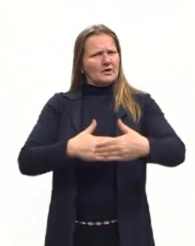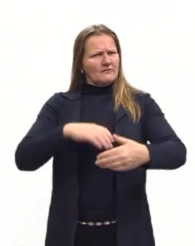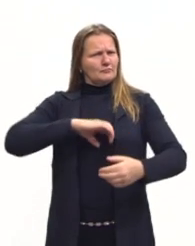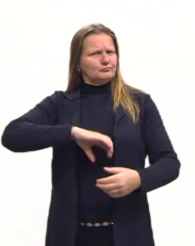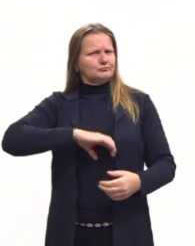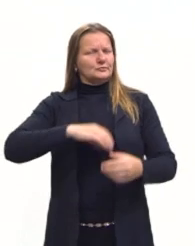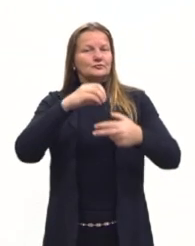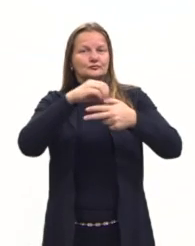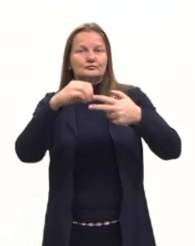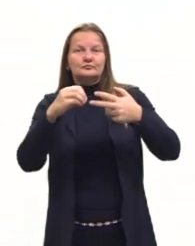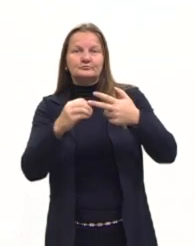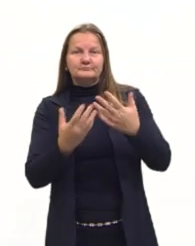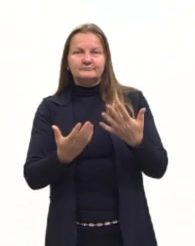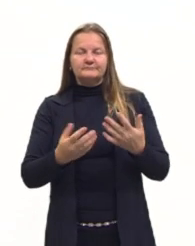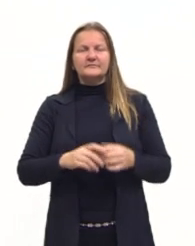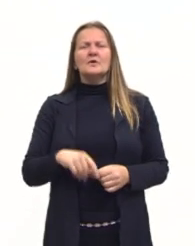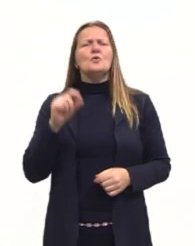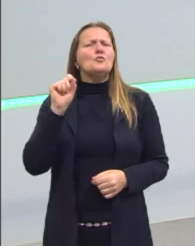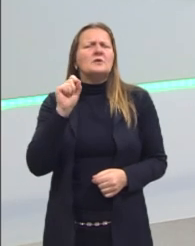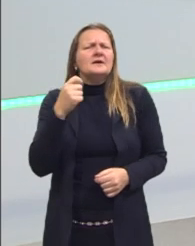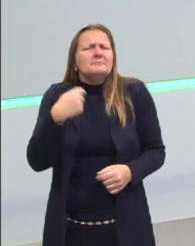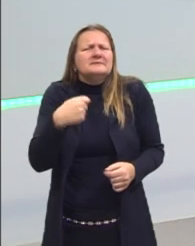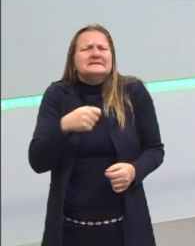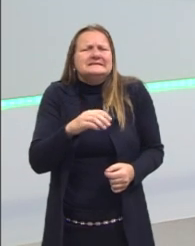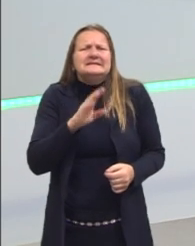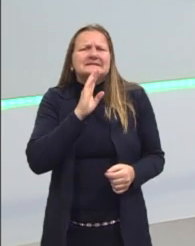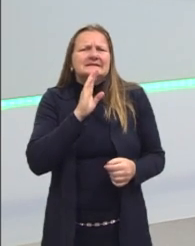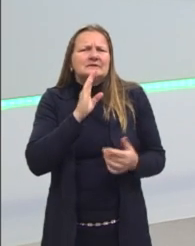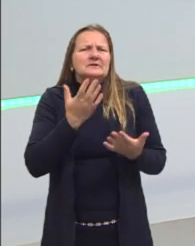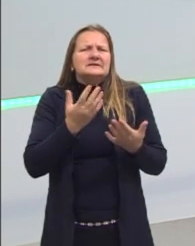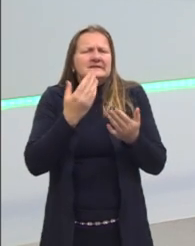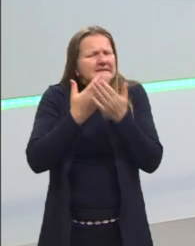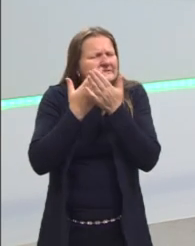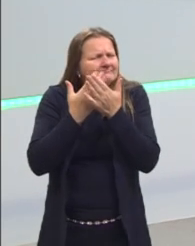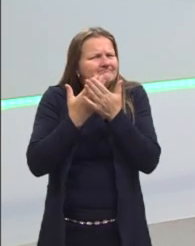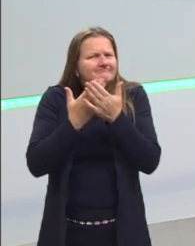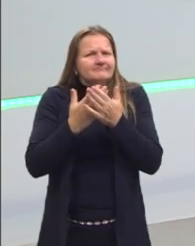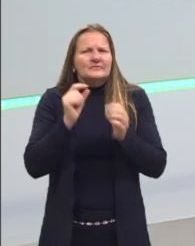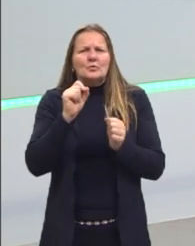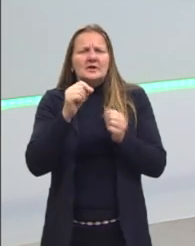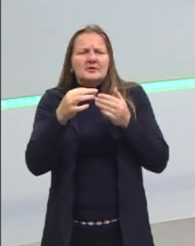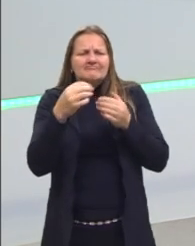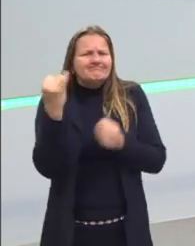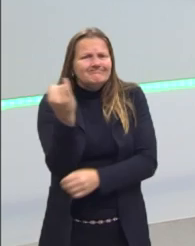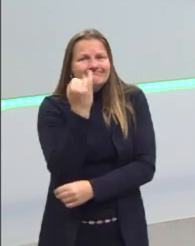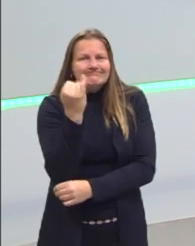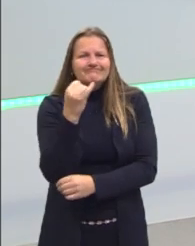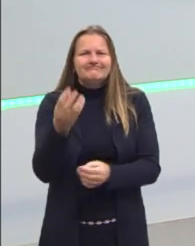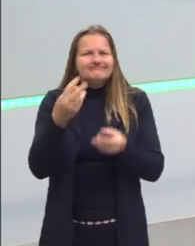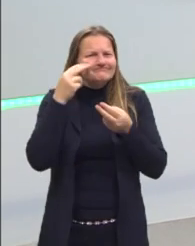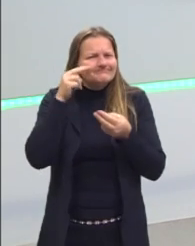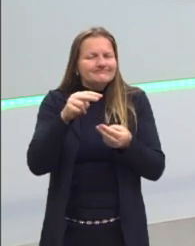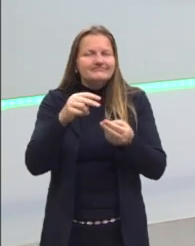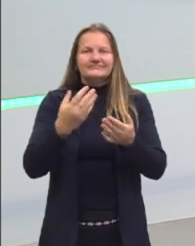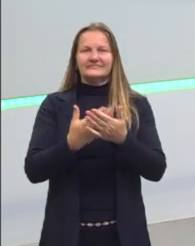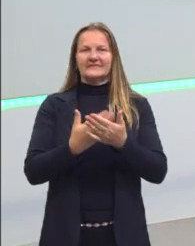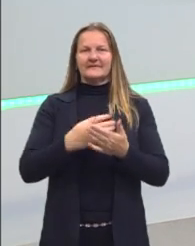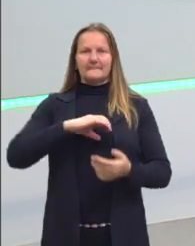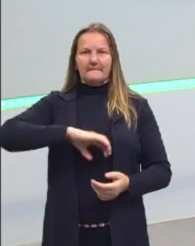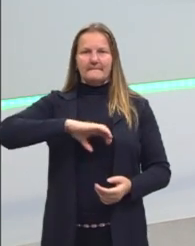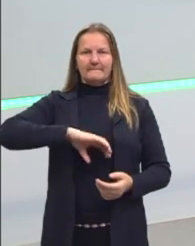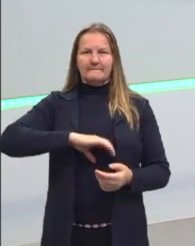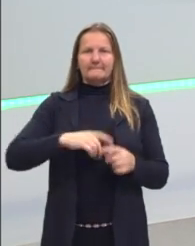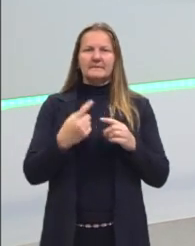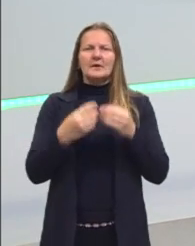portuguesa no Enem? O que eu preciso levar em conta na hora de estudar para o Enem em língua portuguesa e